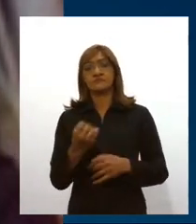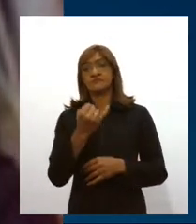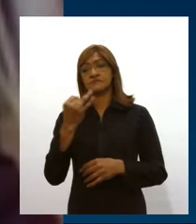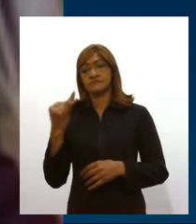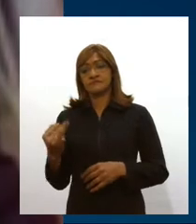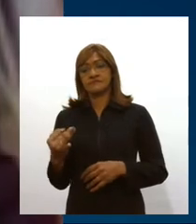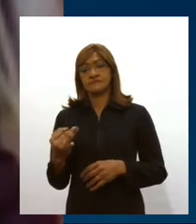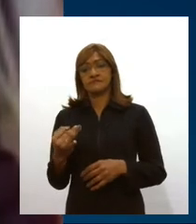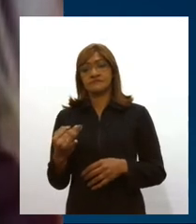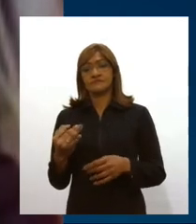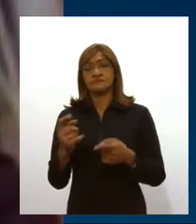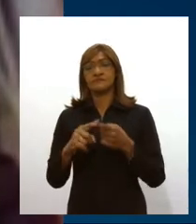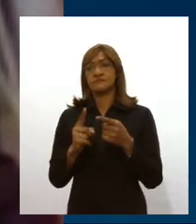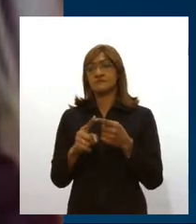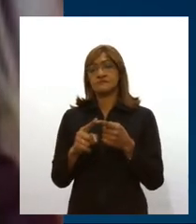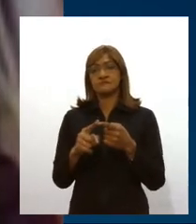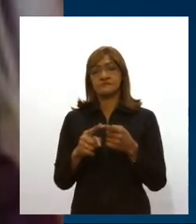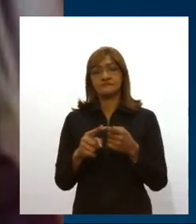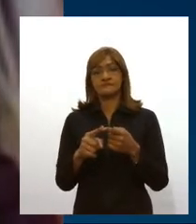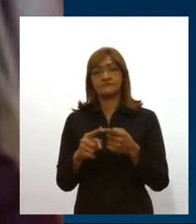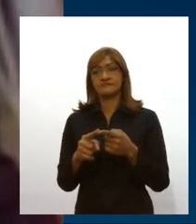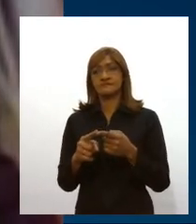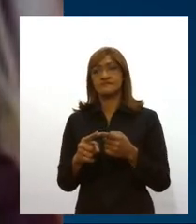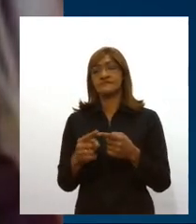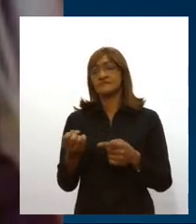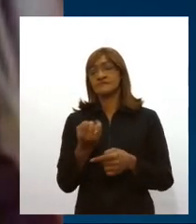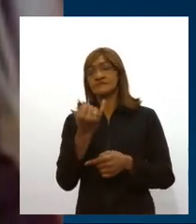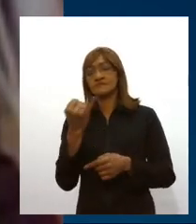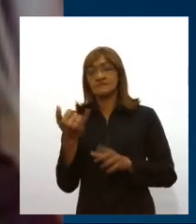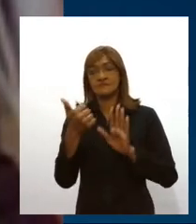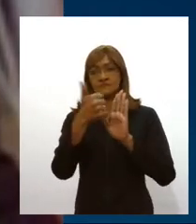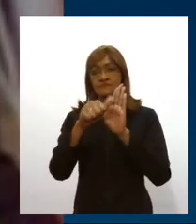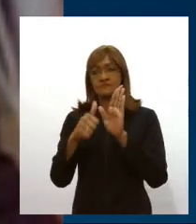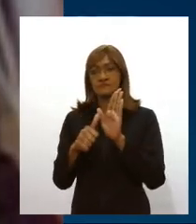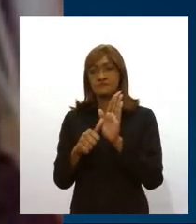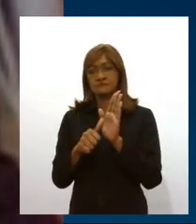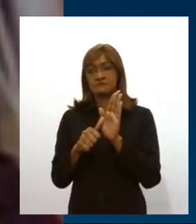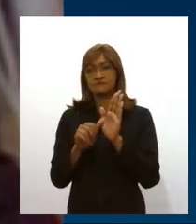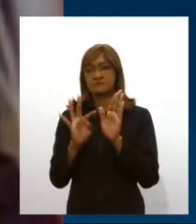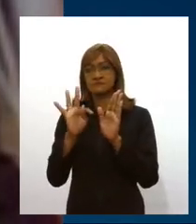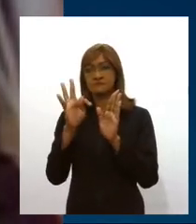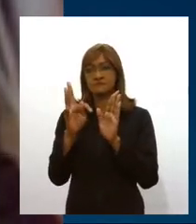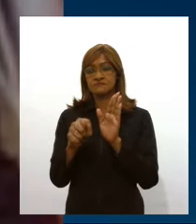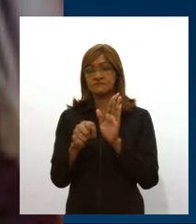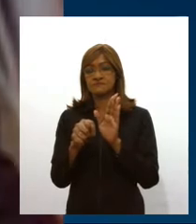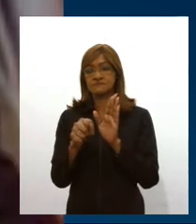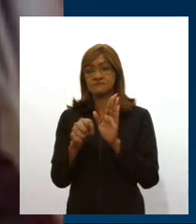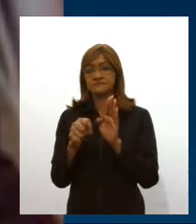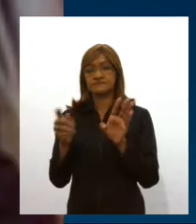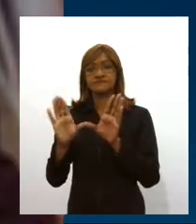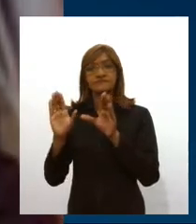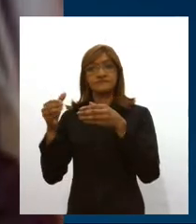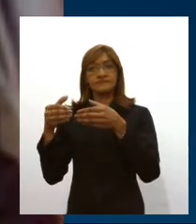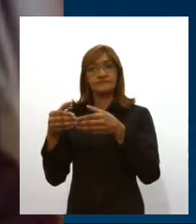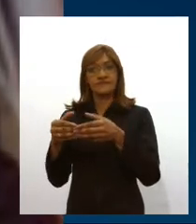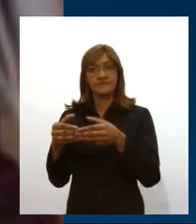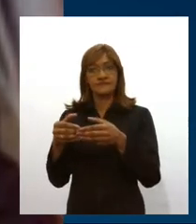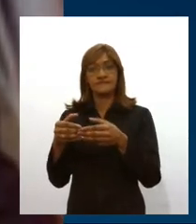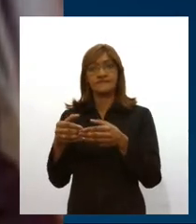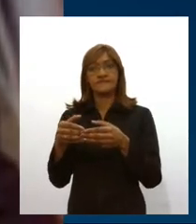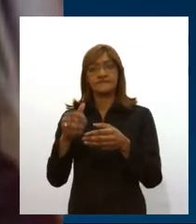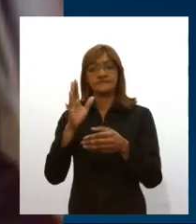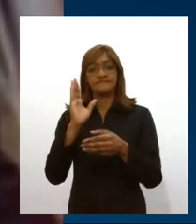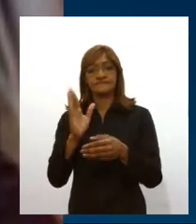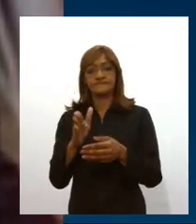esse conjunto de indicadores, analisado, e o Comitê, a partir desses dados,